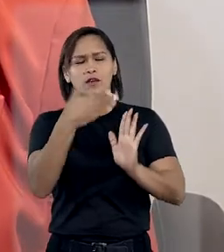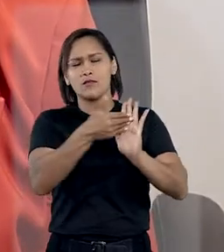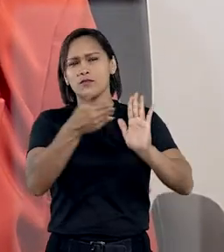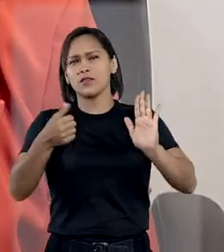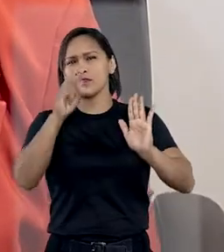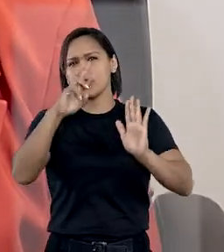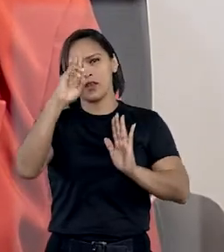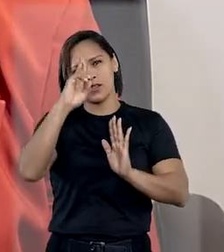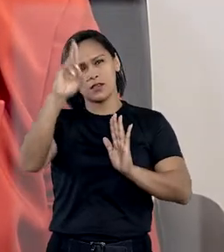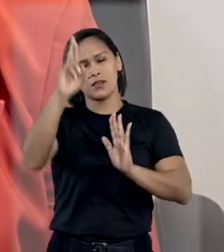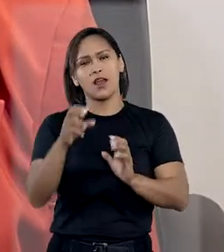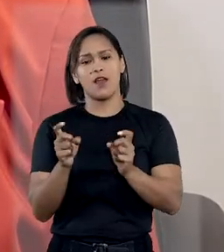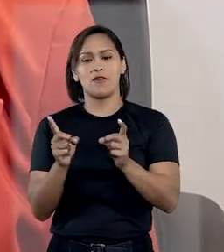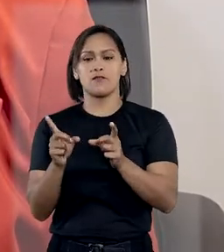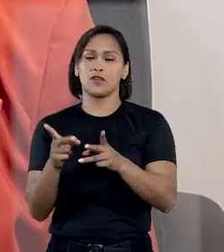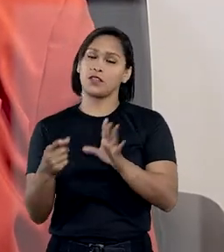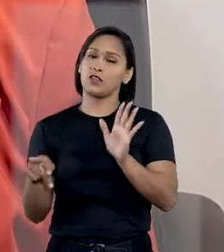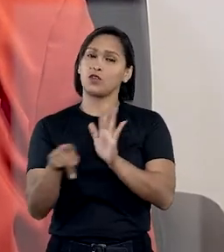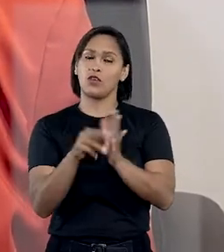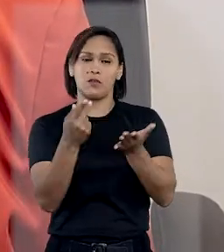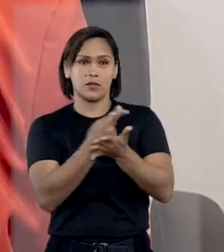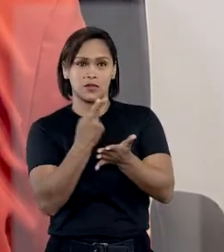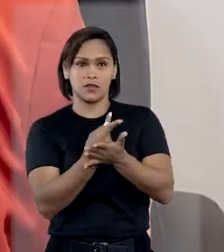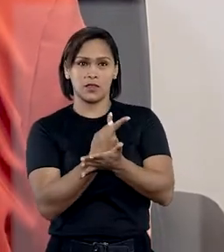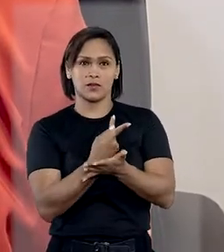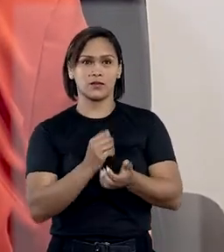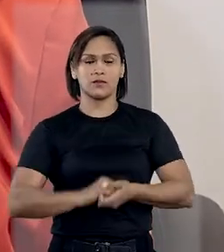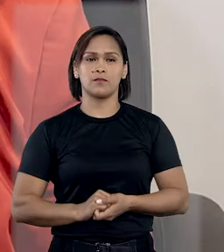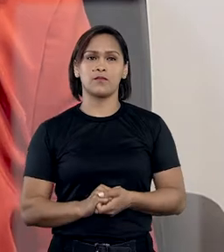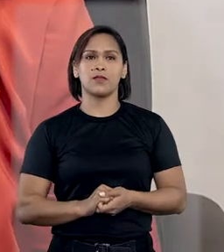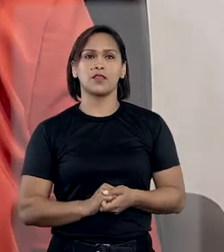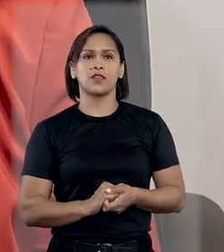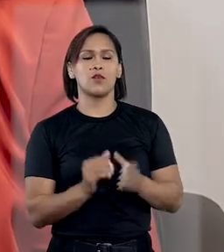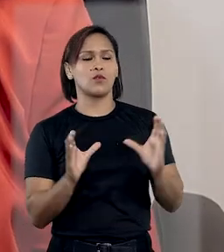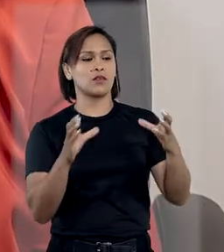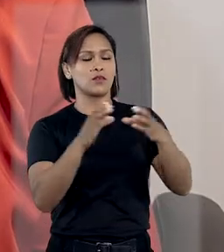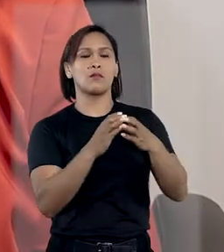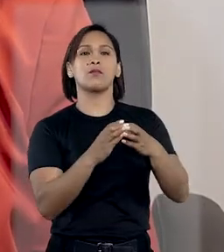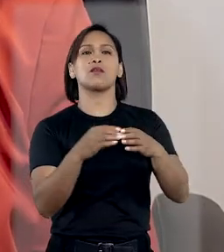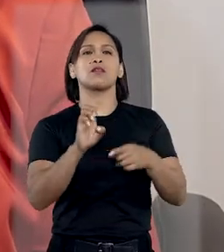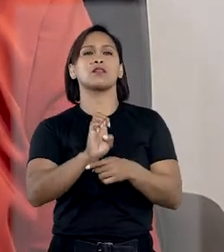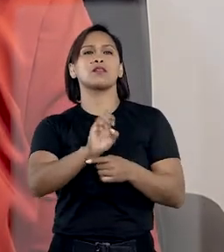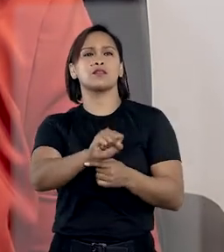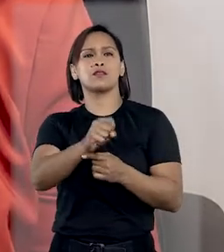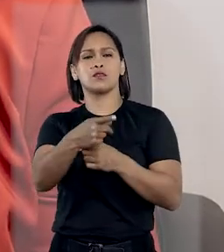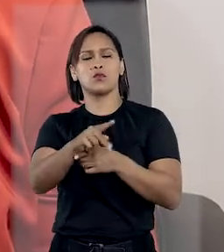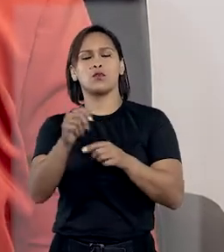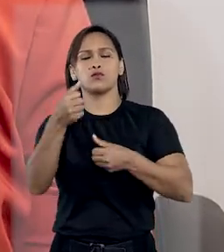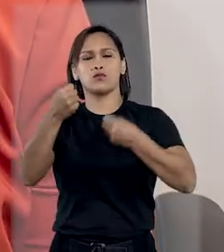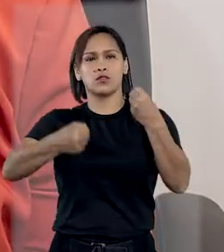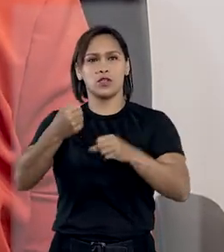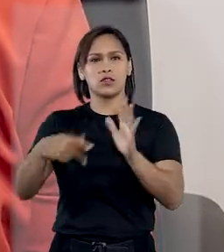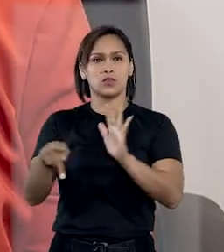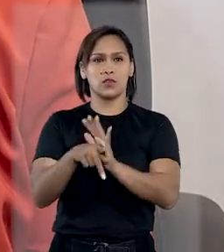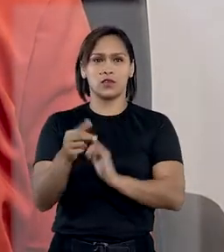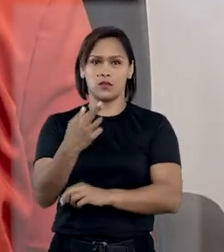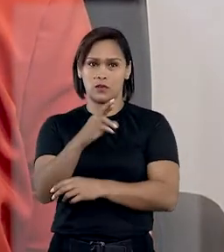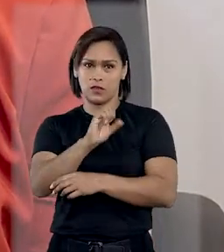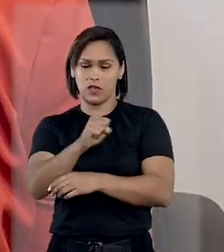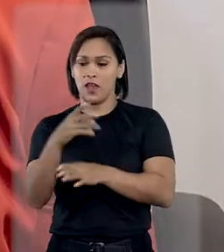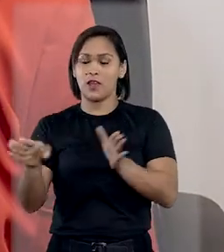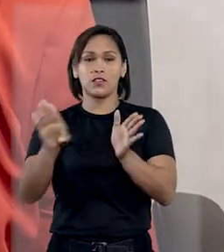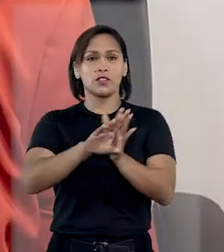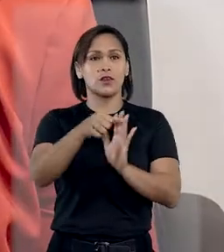desconsiderou a responsabilidade da vendedora pelas infrações. O Departamento Estadual de Trânsito do Rio Grande do Sul